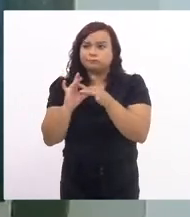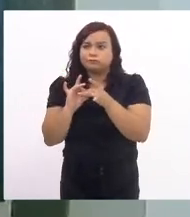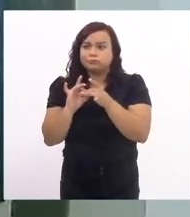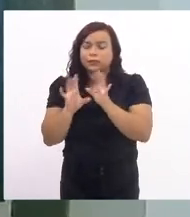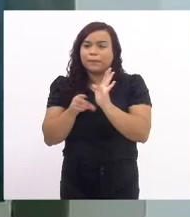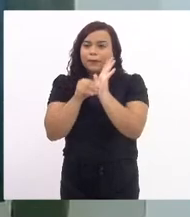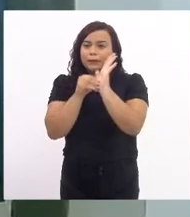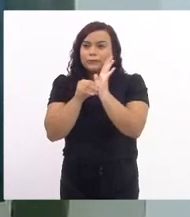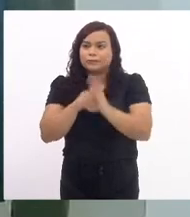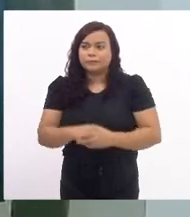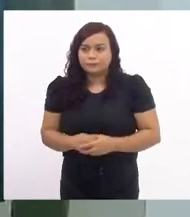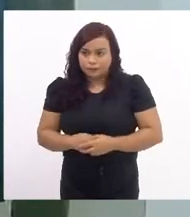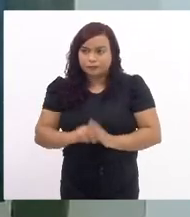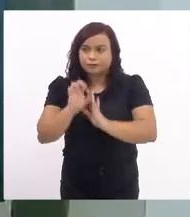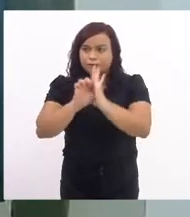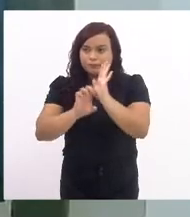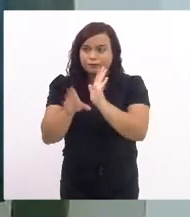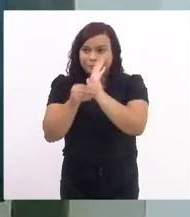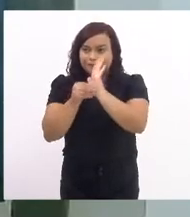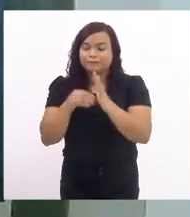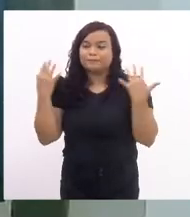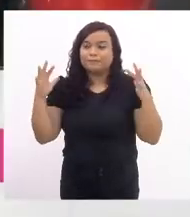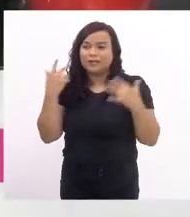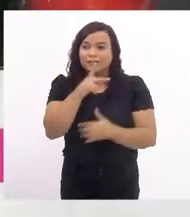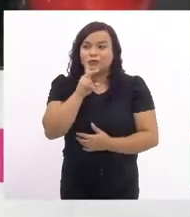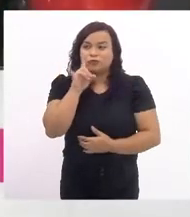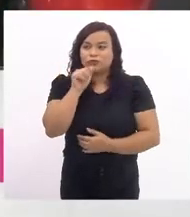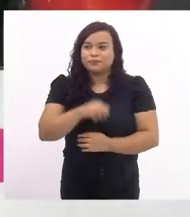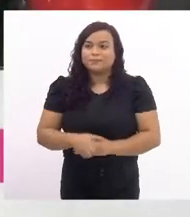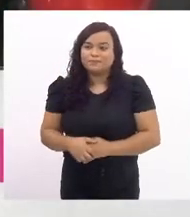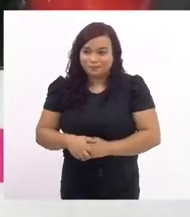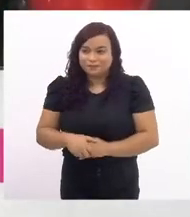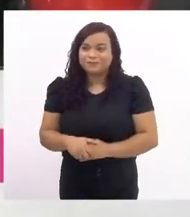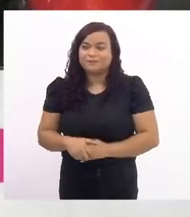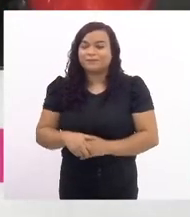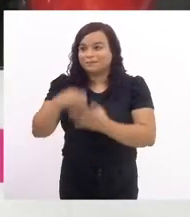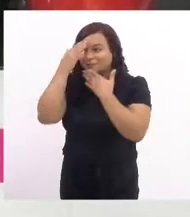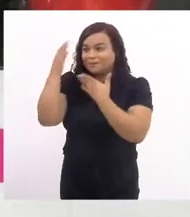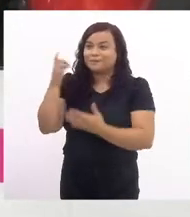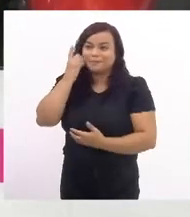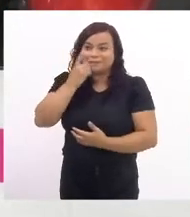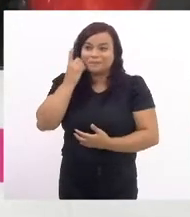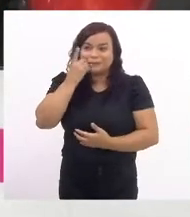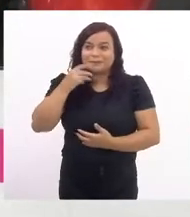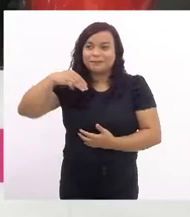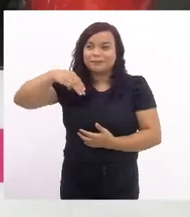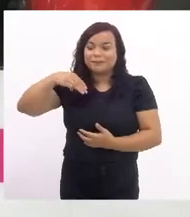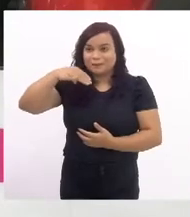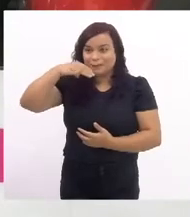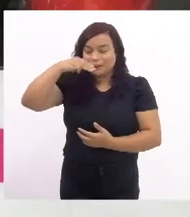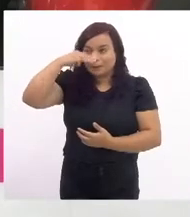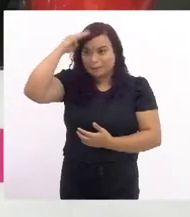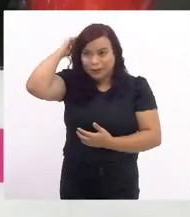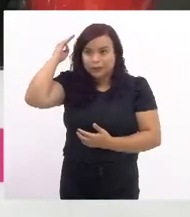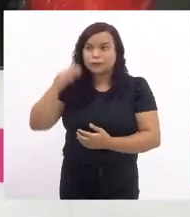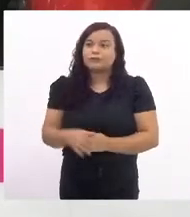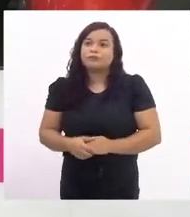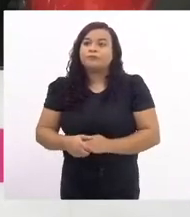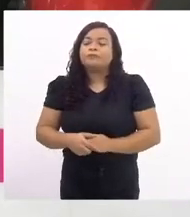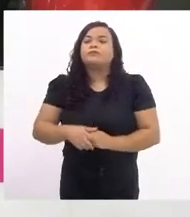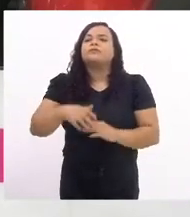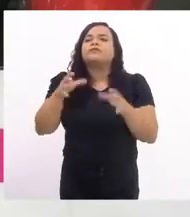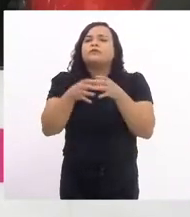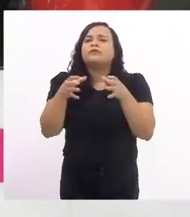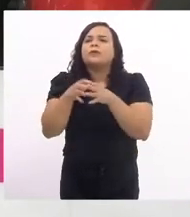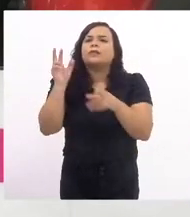Deputado Tia Ju, parabéns pelo dia de hoje. Obrigada, deputado Márcio Pacheco. Pela Comissão de Defesa do Direito das